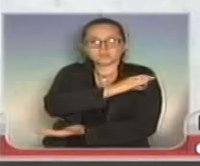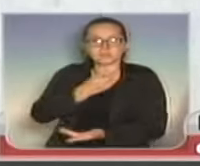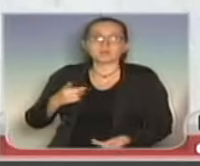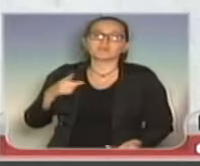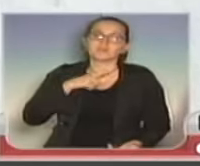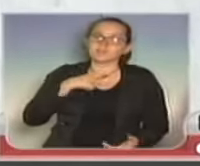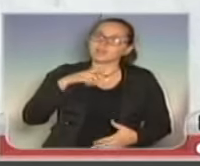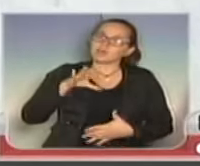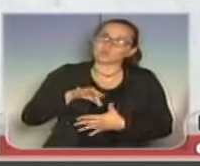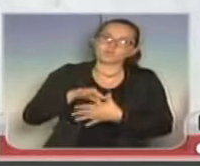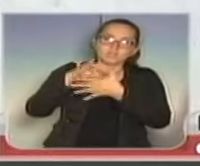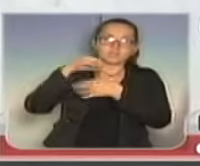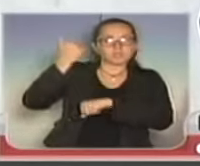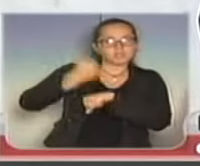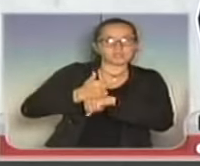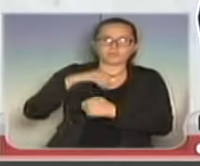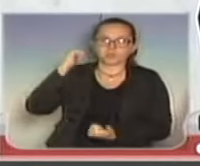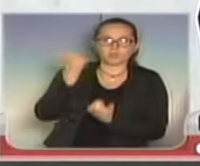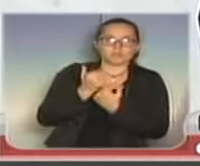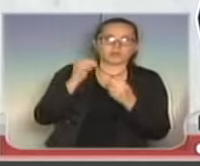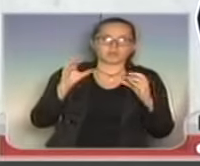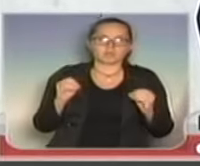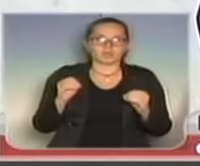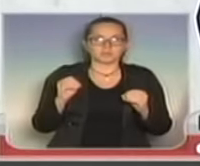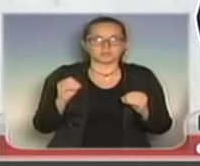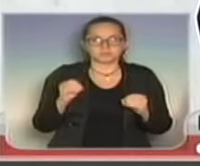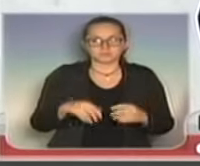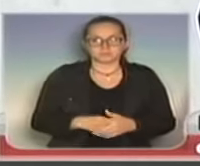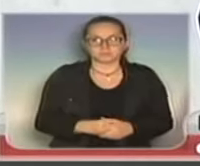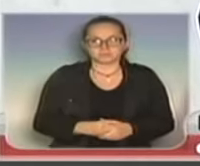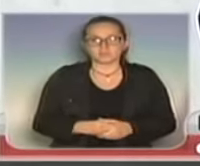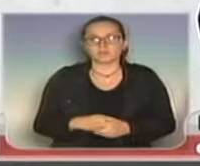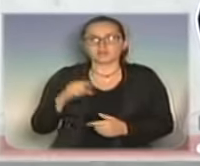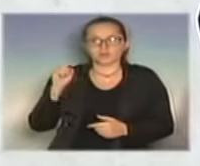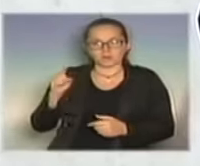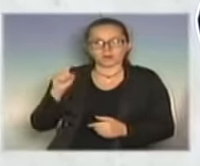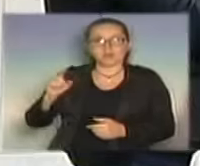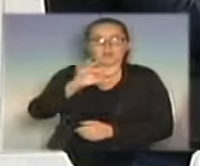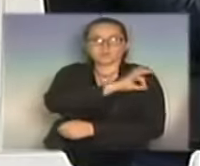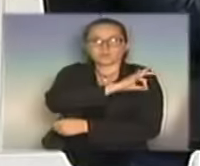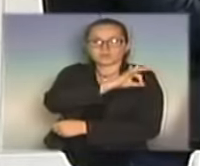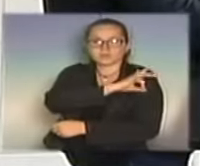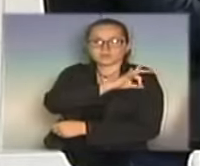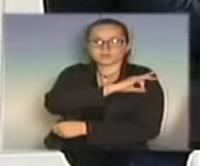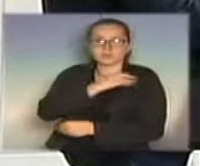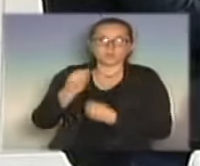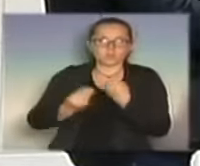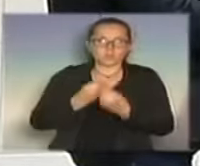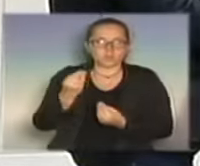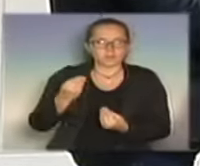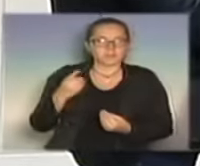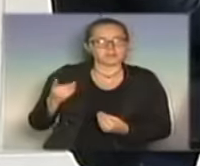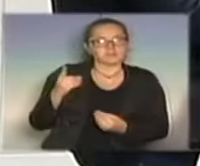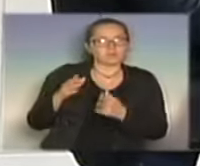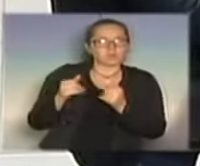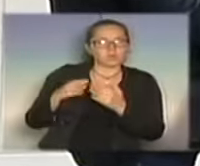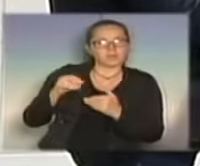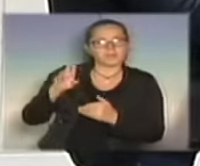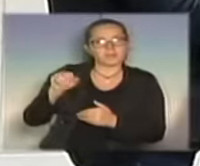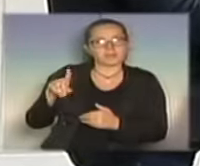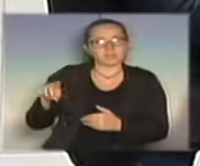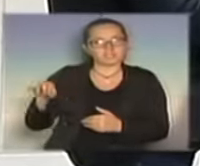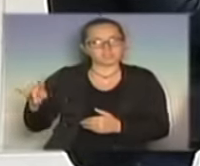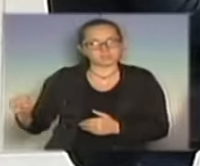ter um chefe que não apoia a sua ação. Então, a Guarda Civil, a partir desse momento, segundo o senhor Benedito Mariano,